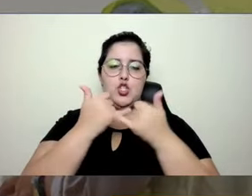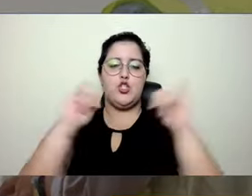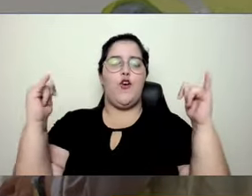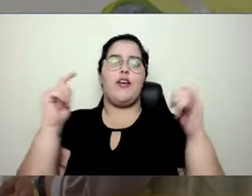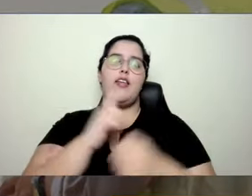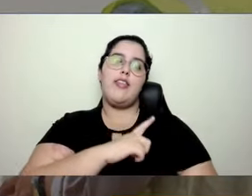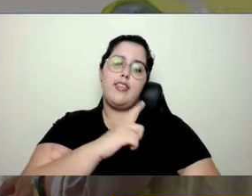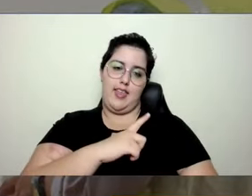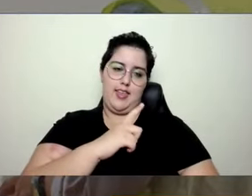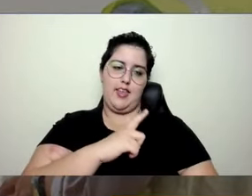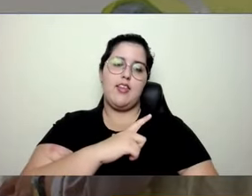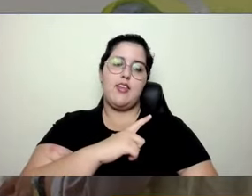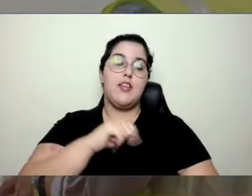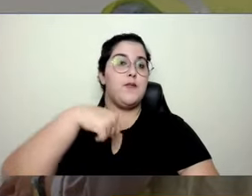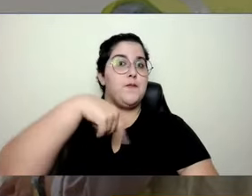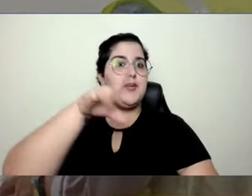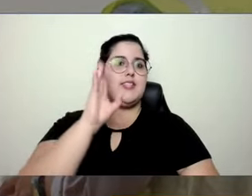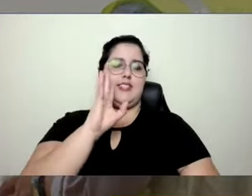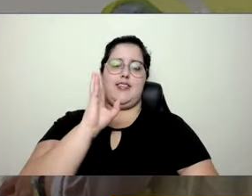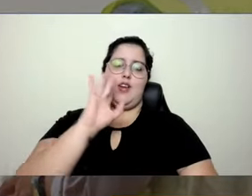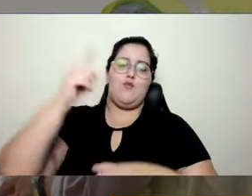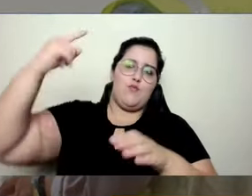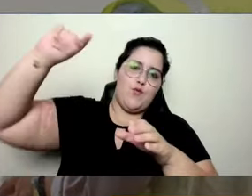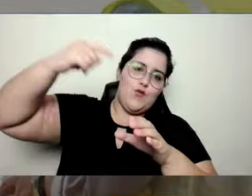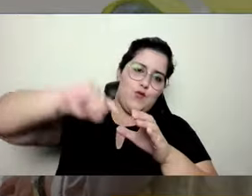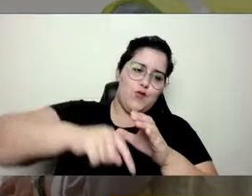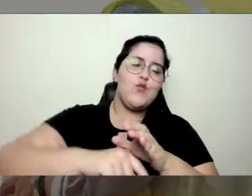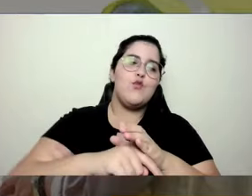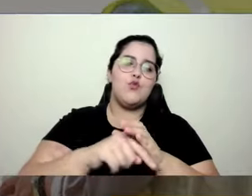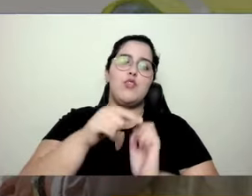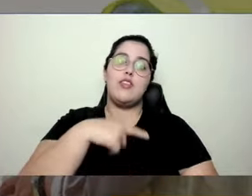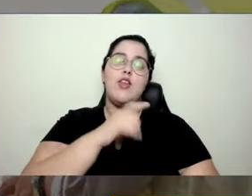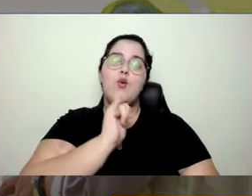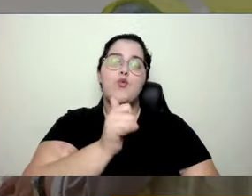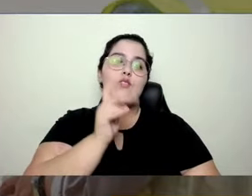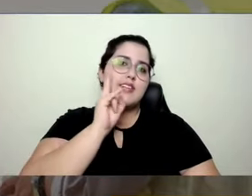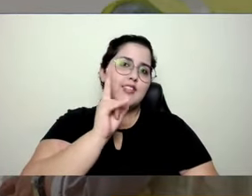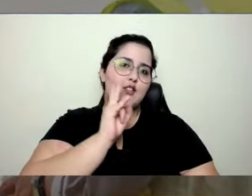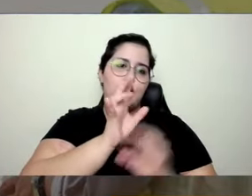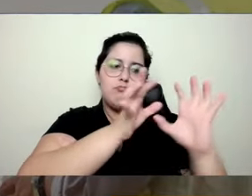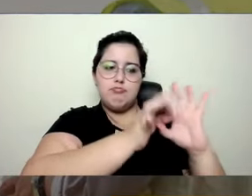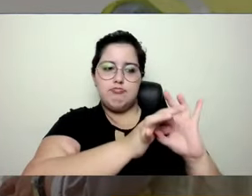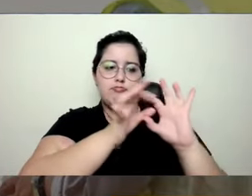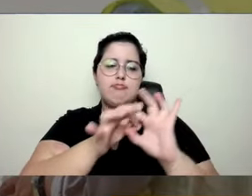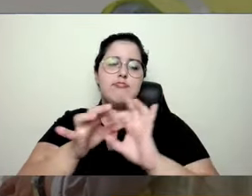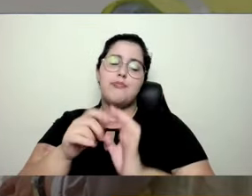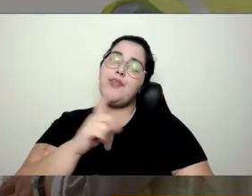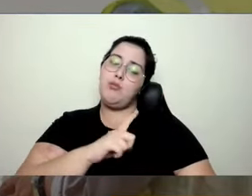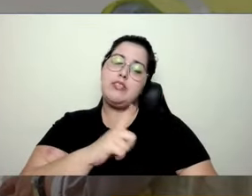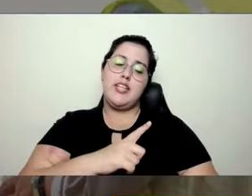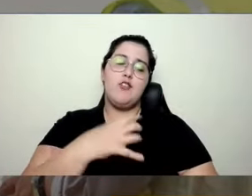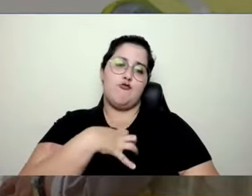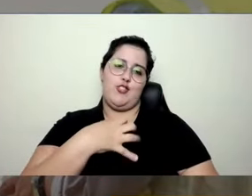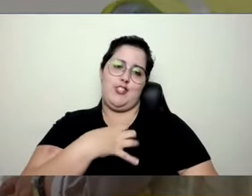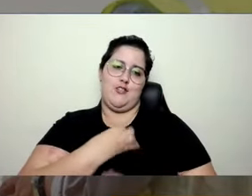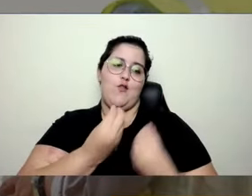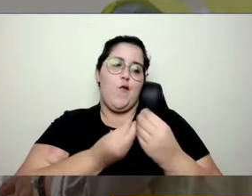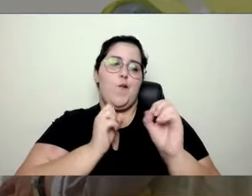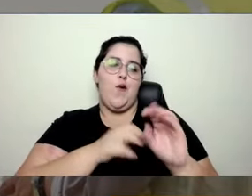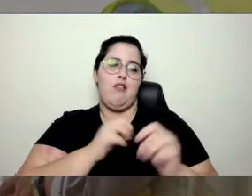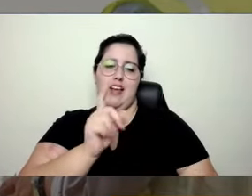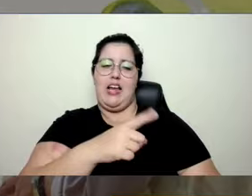bem mais imersivo, tem uma narrativa. então nós não precisamos ficar todo mundo sentadinho,